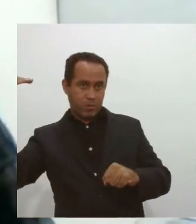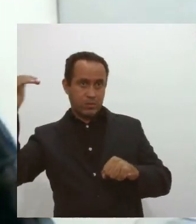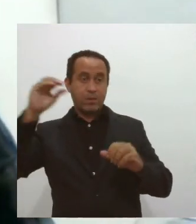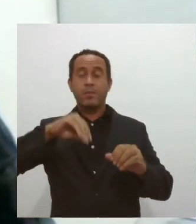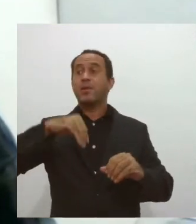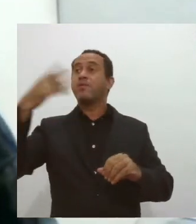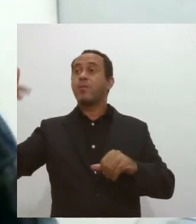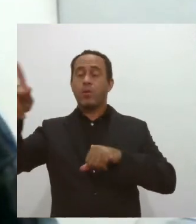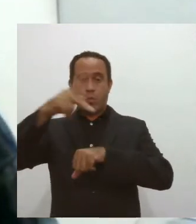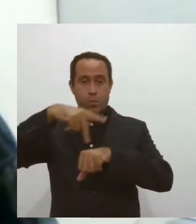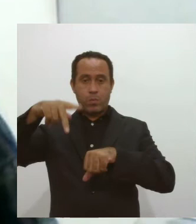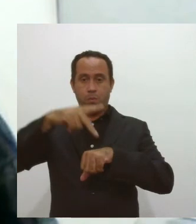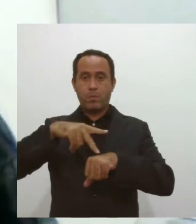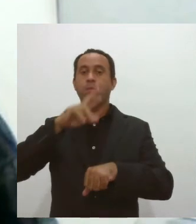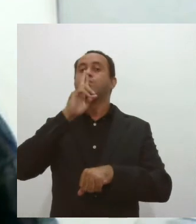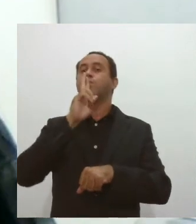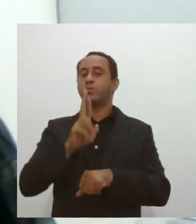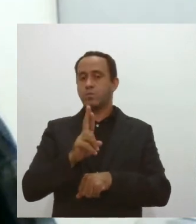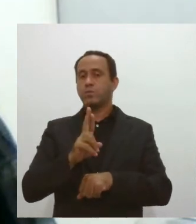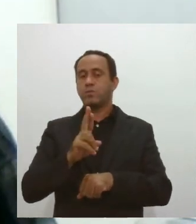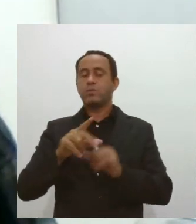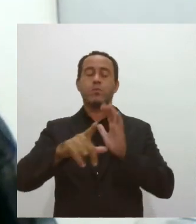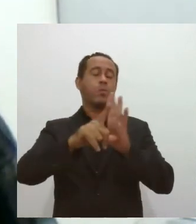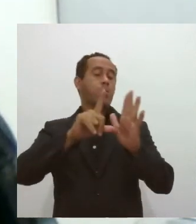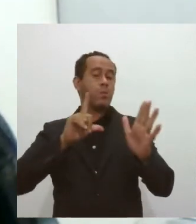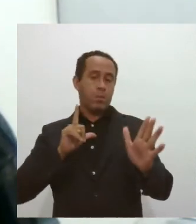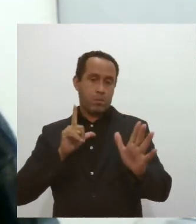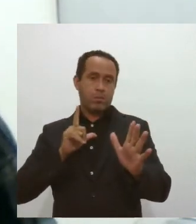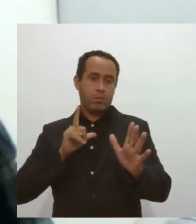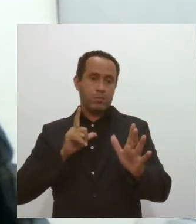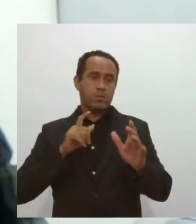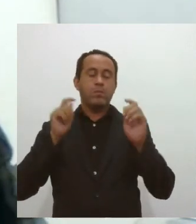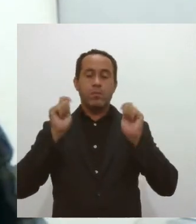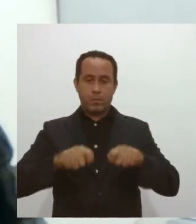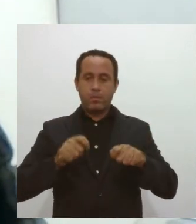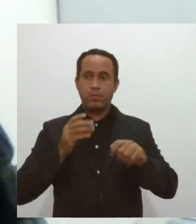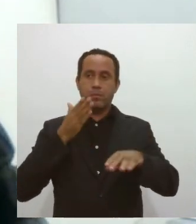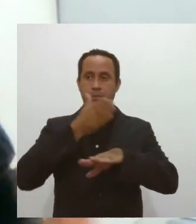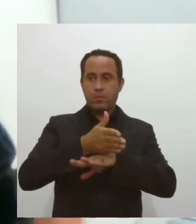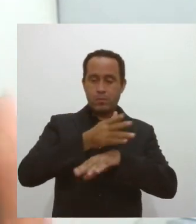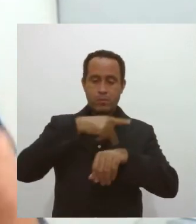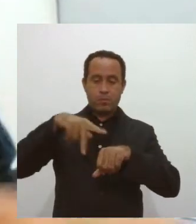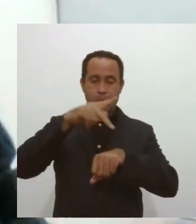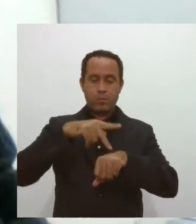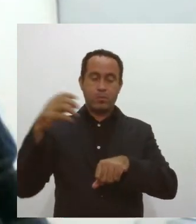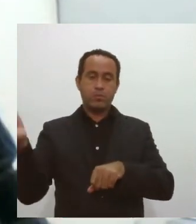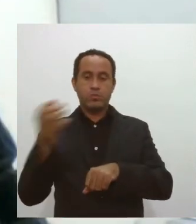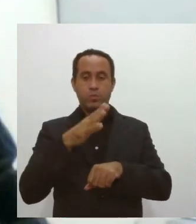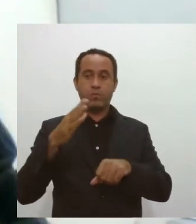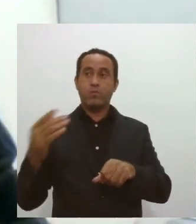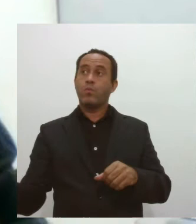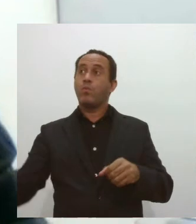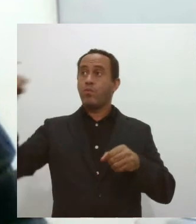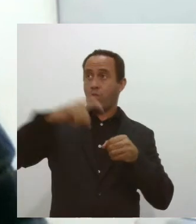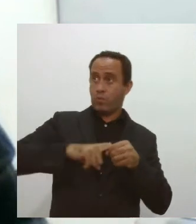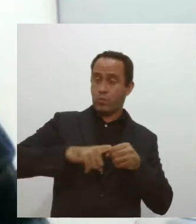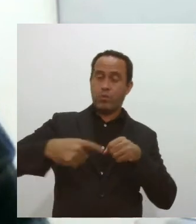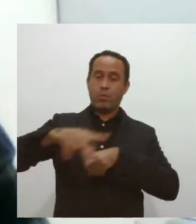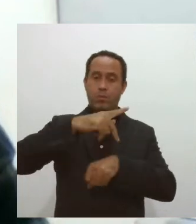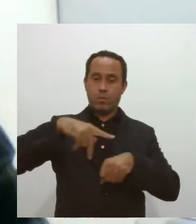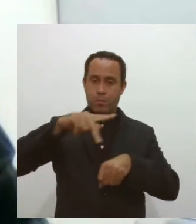eles pedem um resultado também, o quanto antes, para poder sair ou entrar do país.